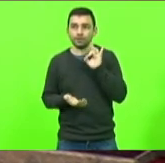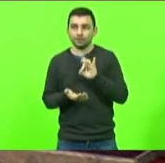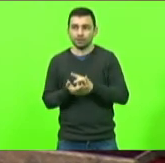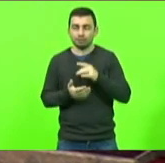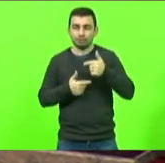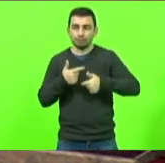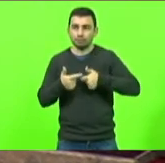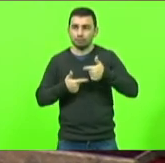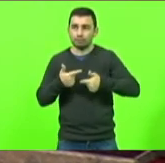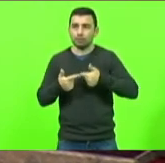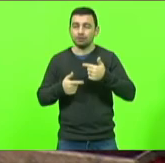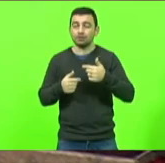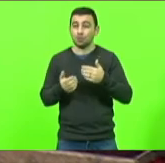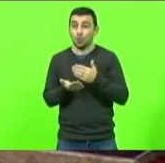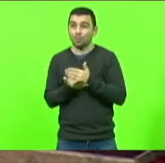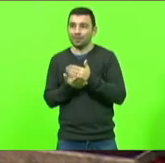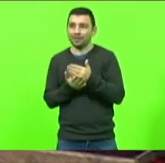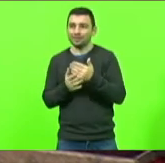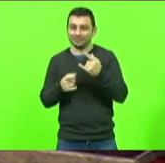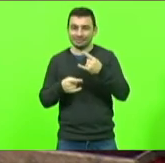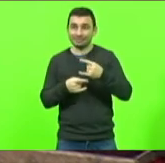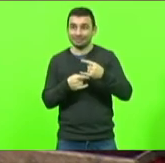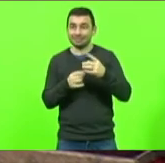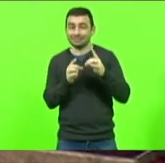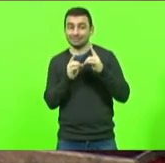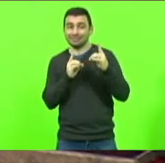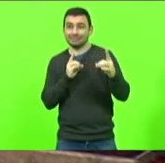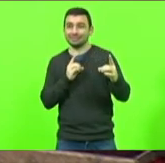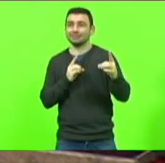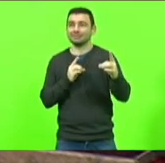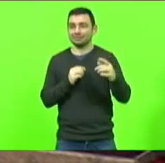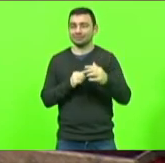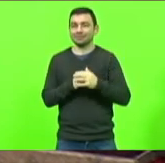virtual no início numa numa